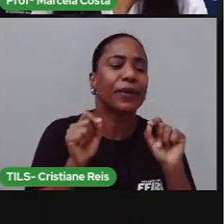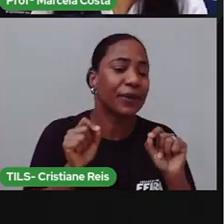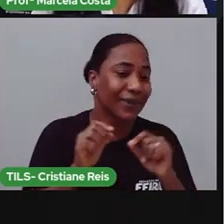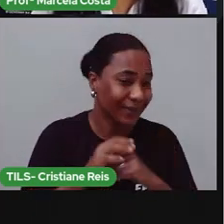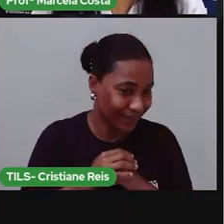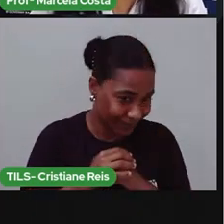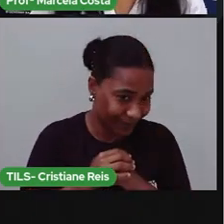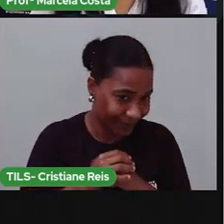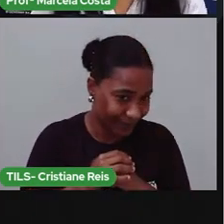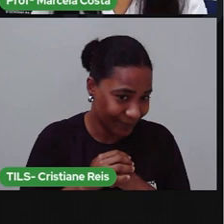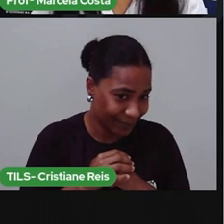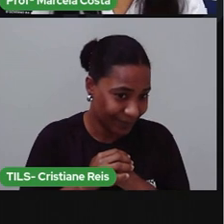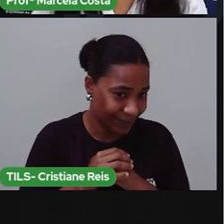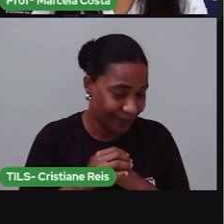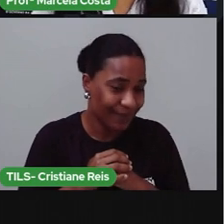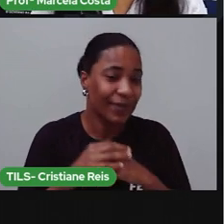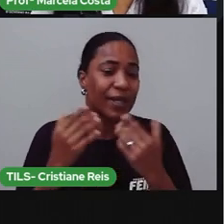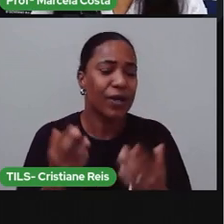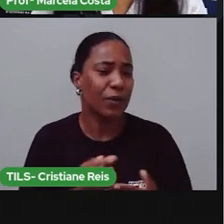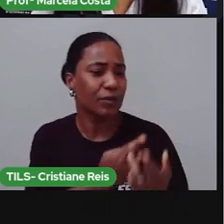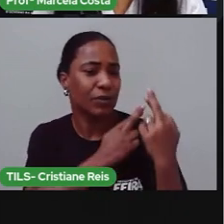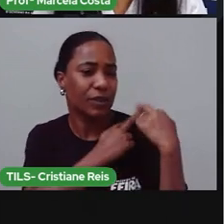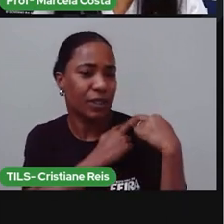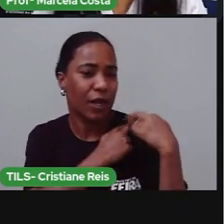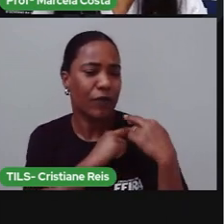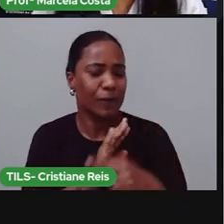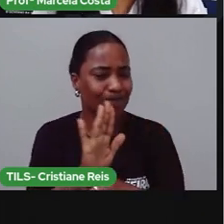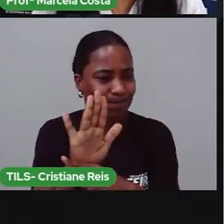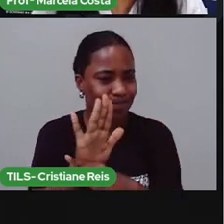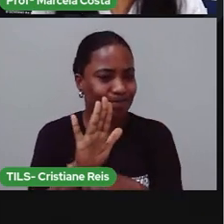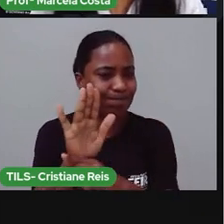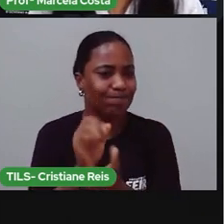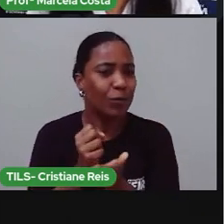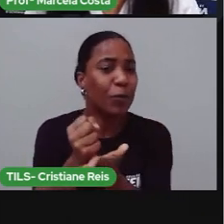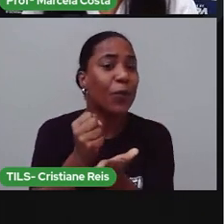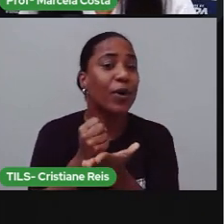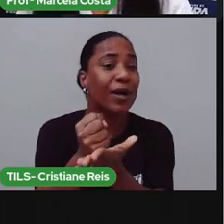responsabilizar para ajudar, cooperar aí no seu lar?